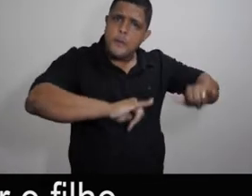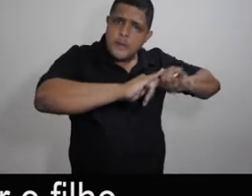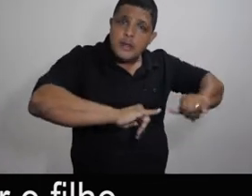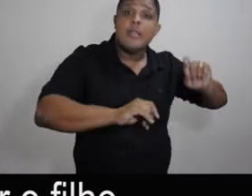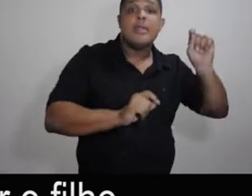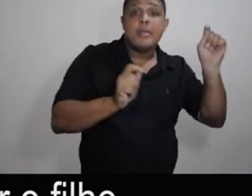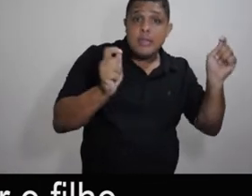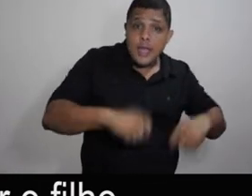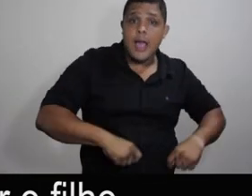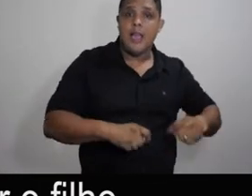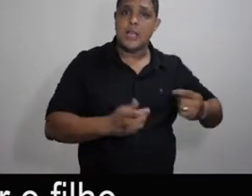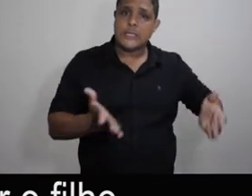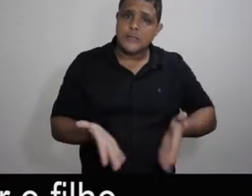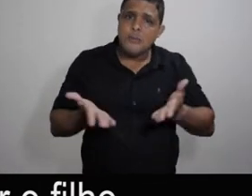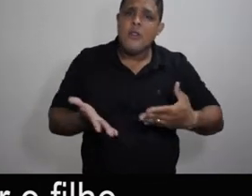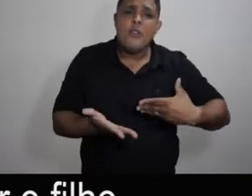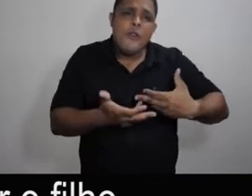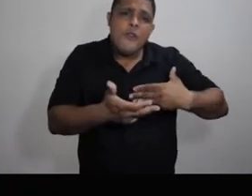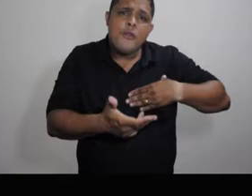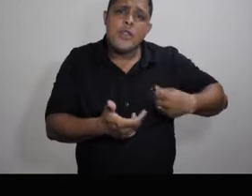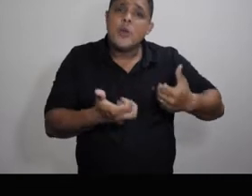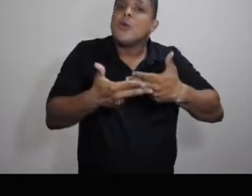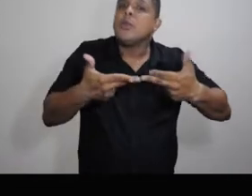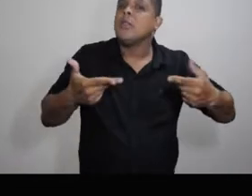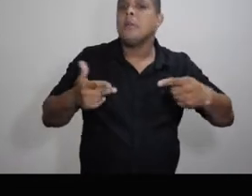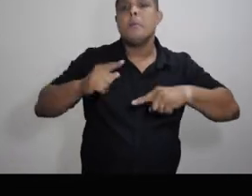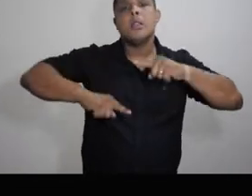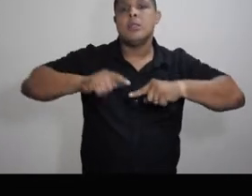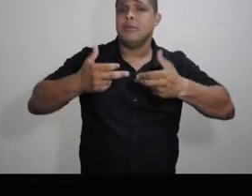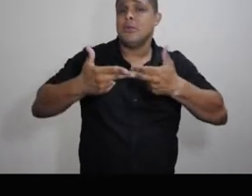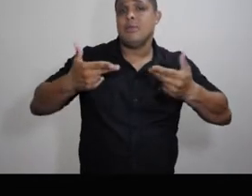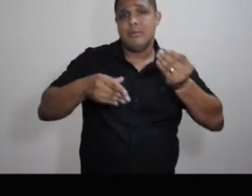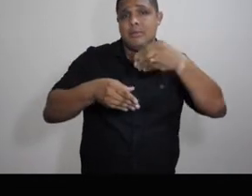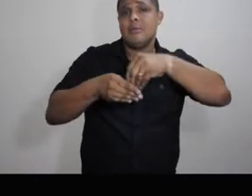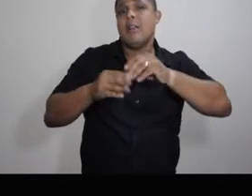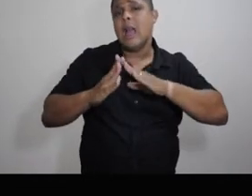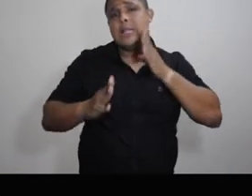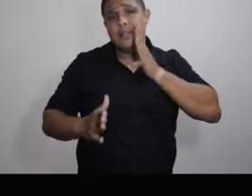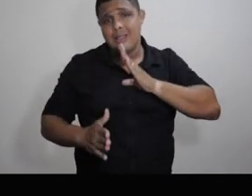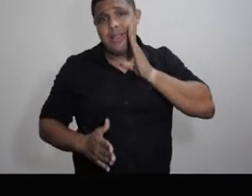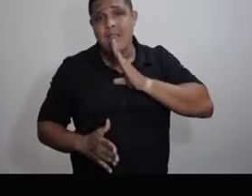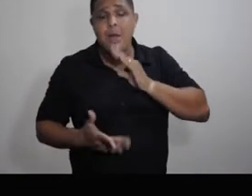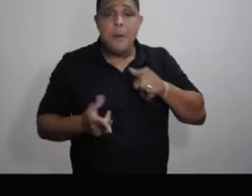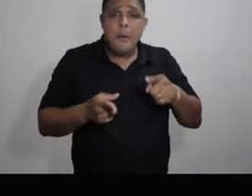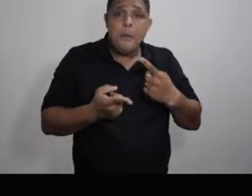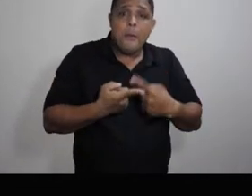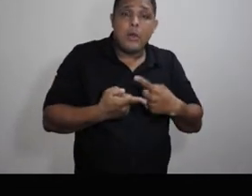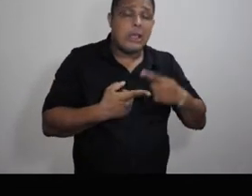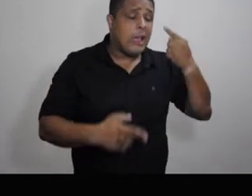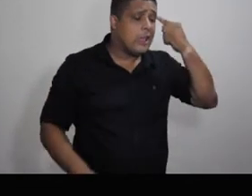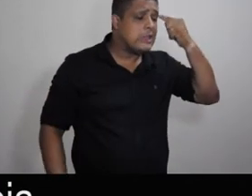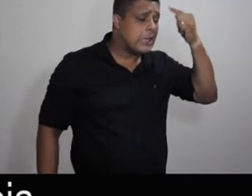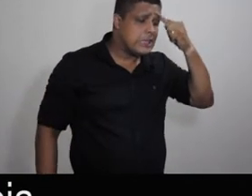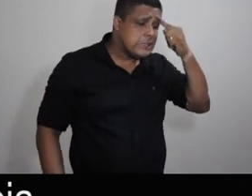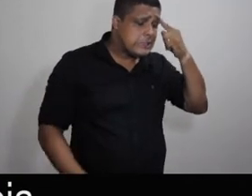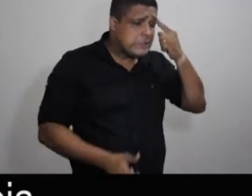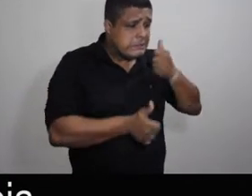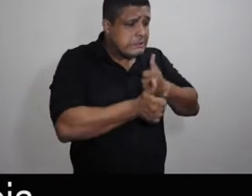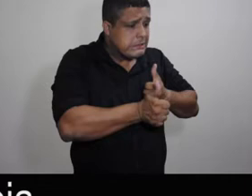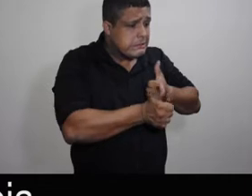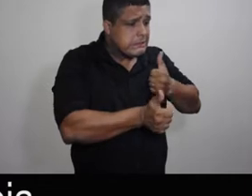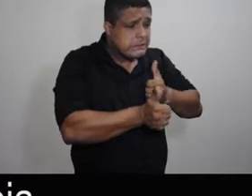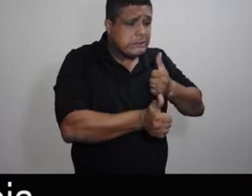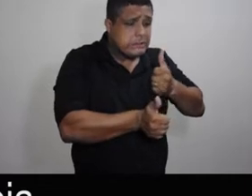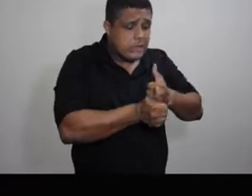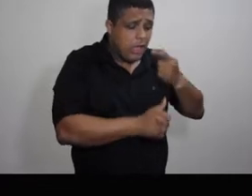outra aquela informação de que dá para estimular o filho com coisas simples, do que a gente tem em casa mesmo. E tem sido muito bacana, porque às vezes a gente está